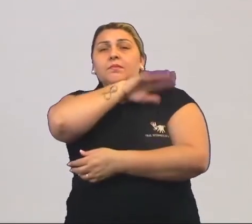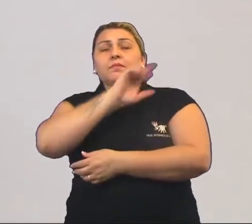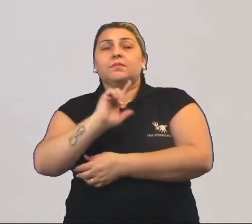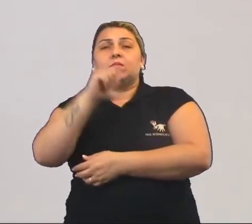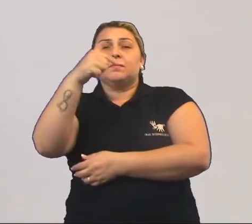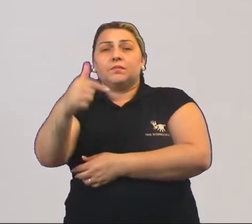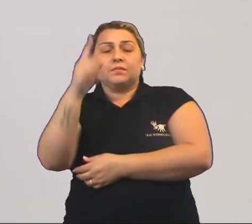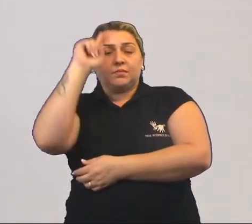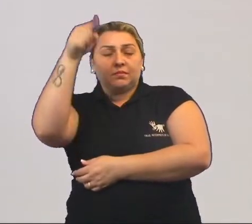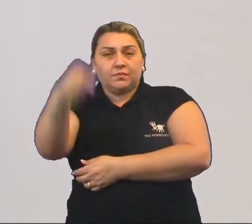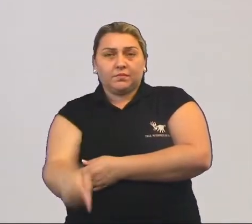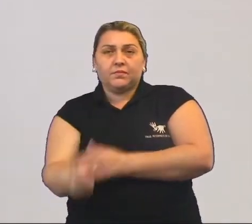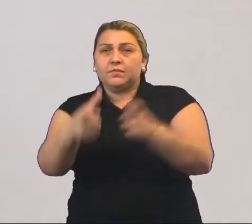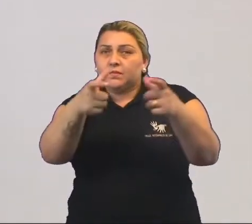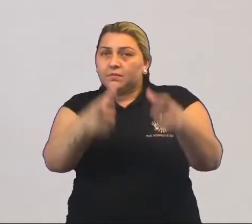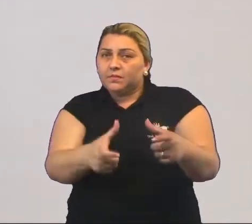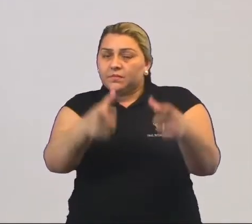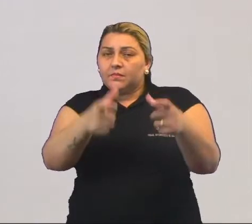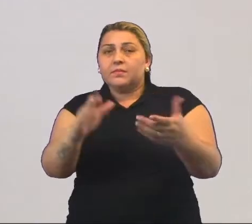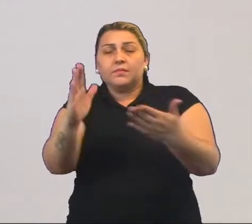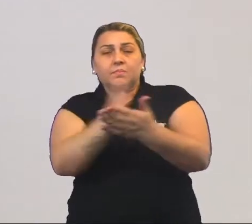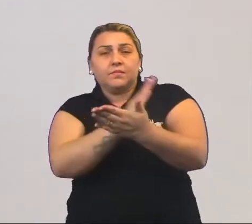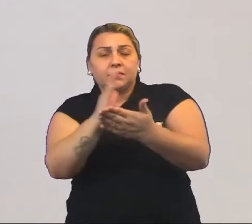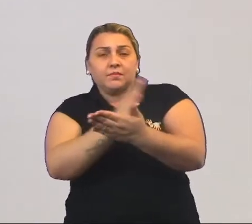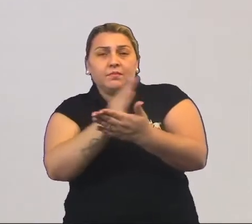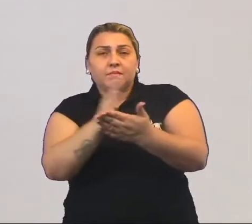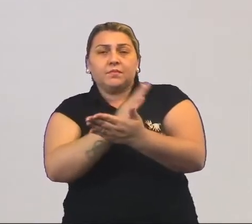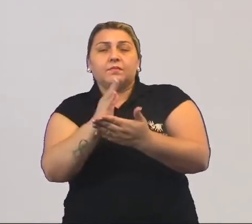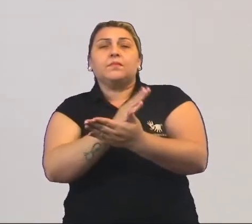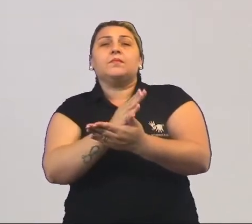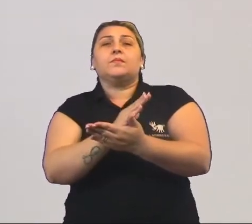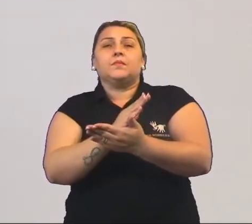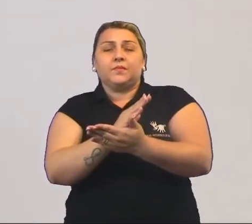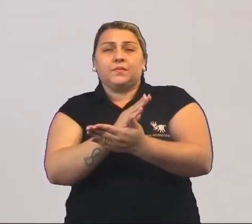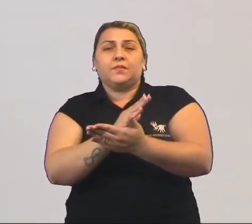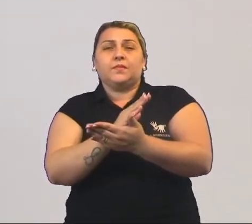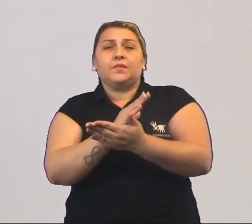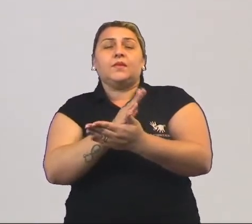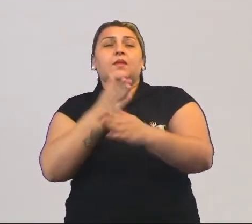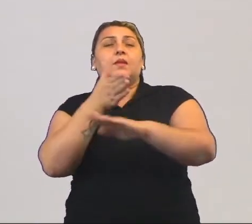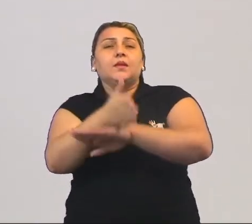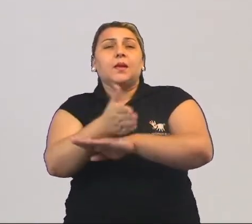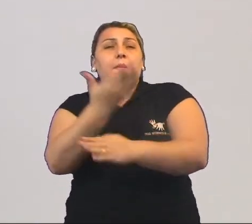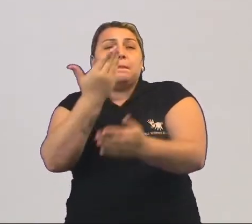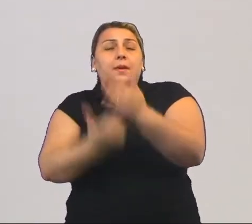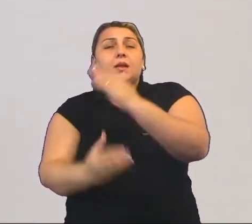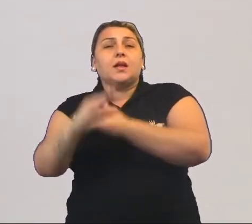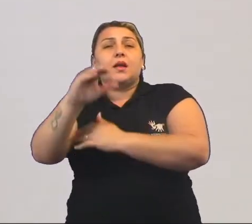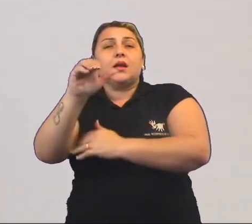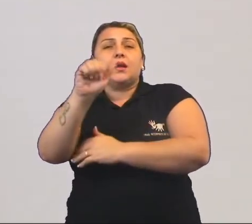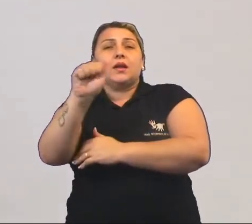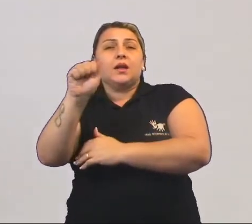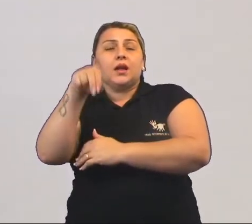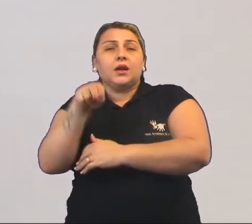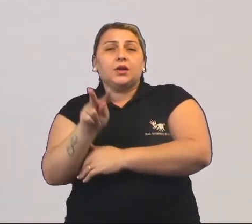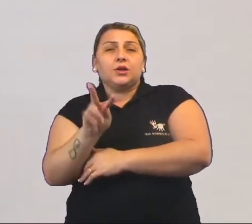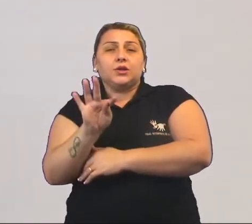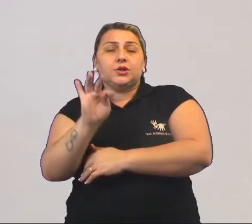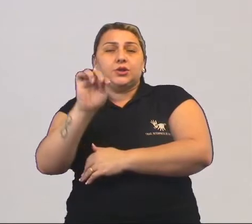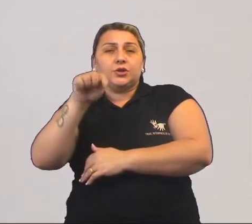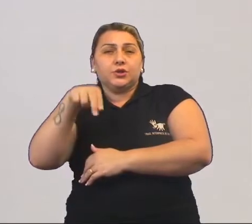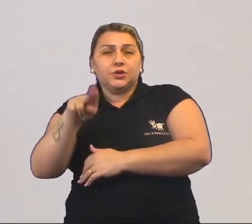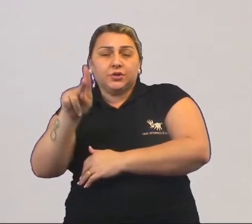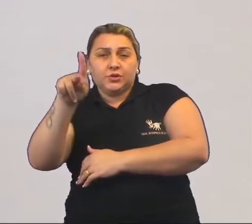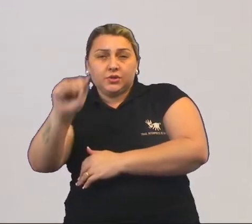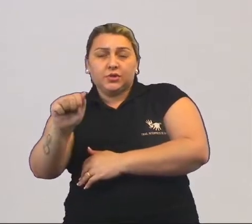propriedades e alguns acabavam se embriando na caatinga e acabavam ficando mais selvagens. Quando acabava o